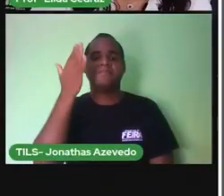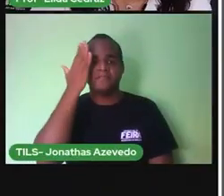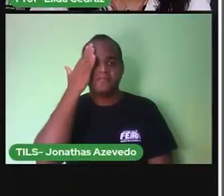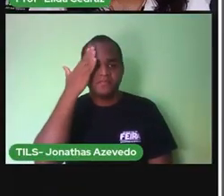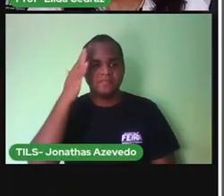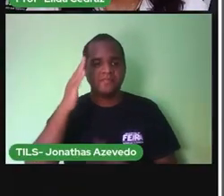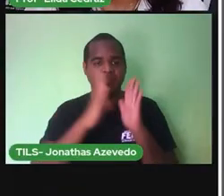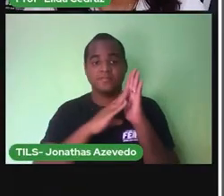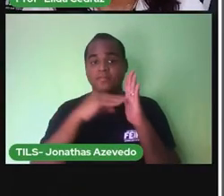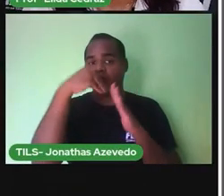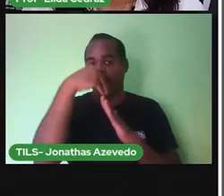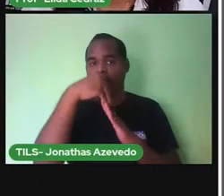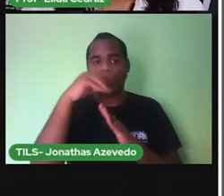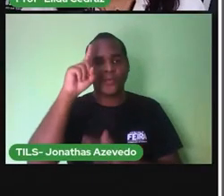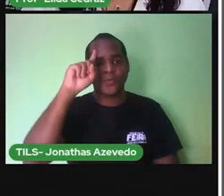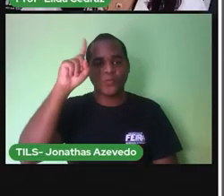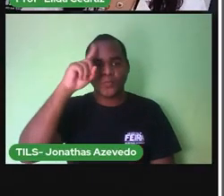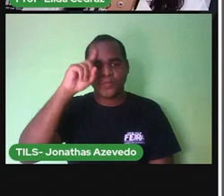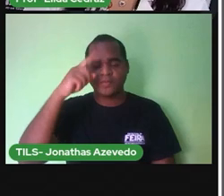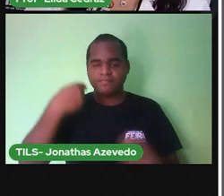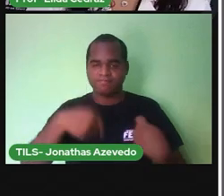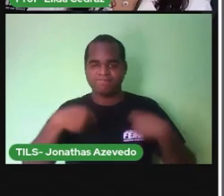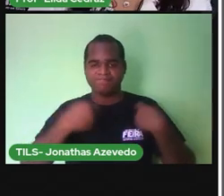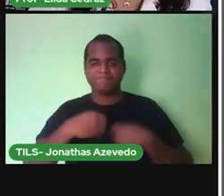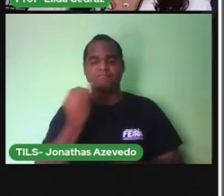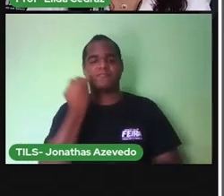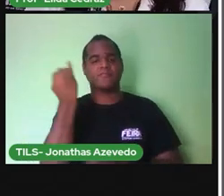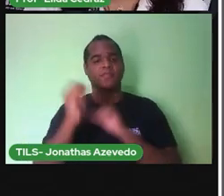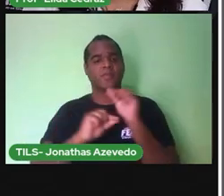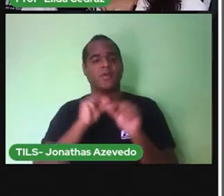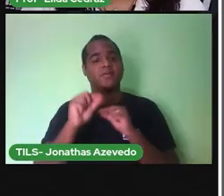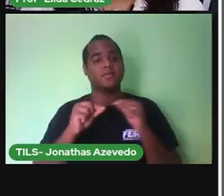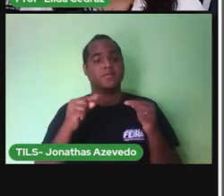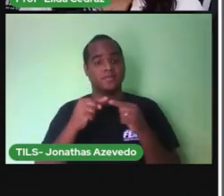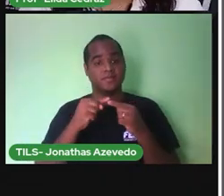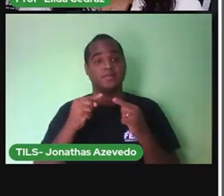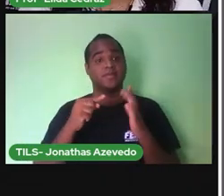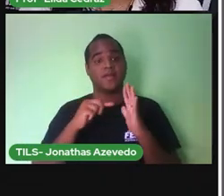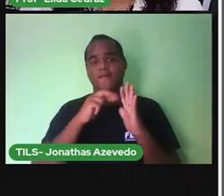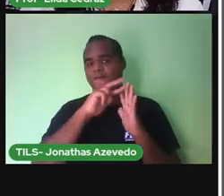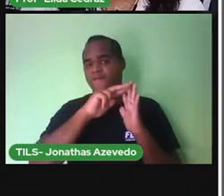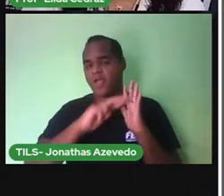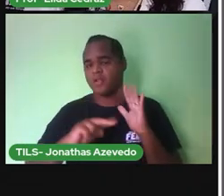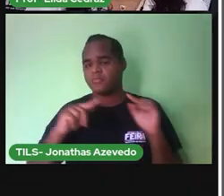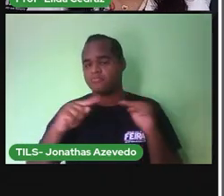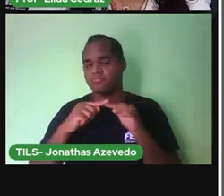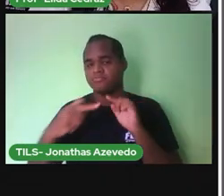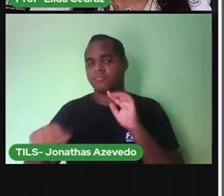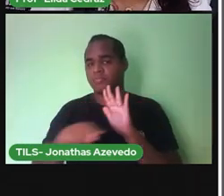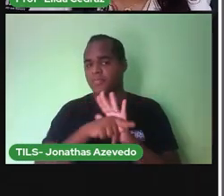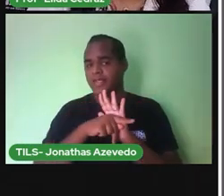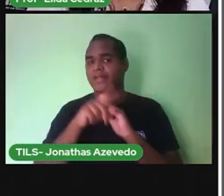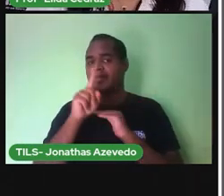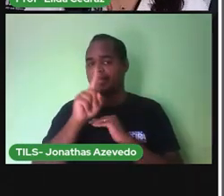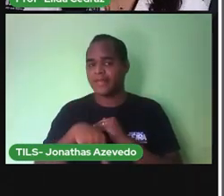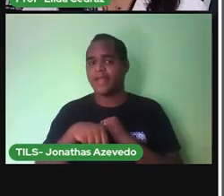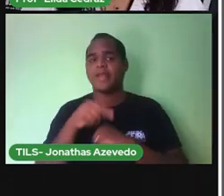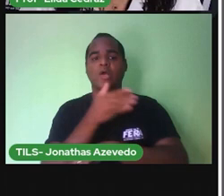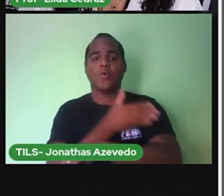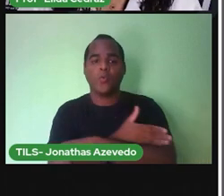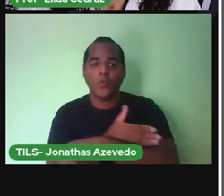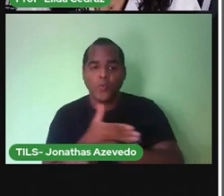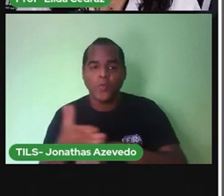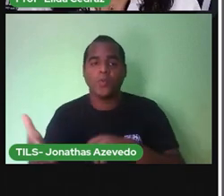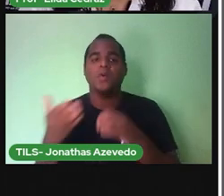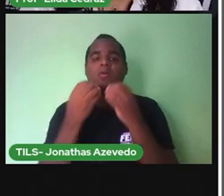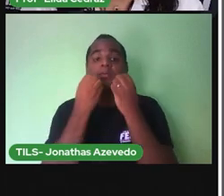calendário todos os dias? O calendário faz parte da nossa rotina e ele